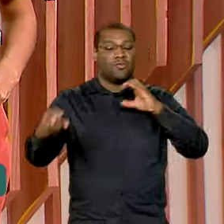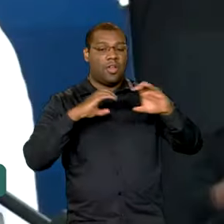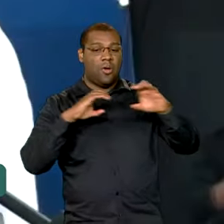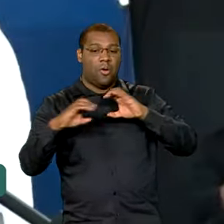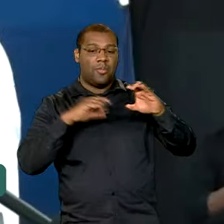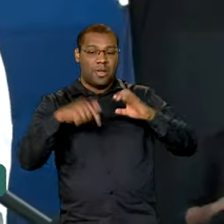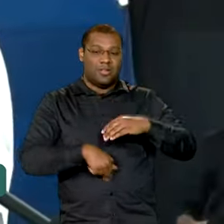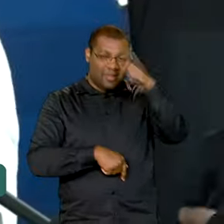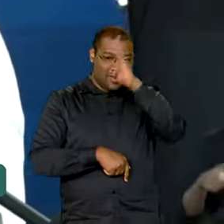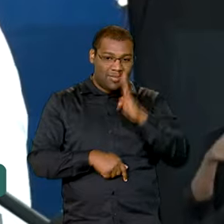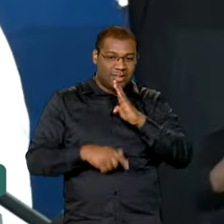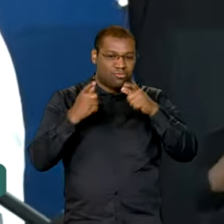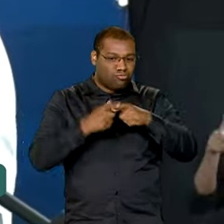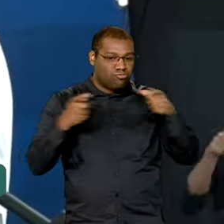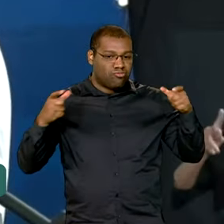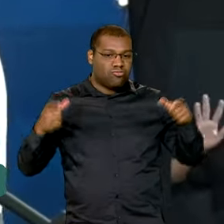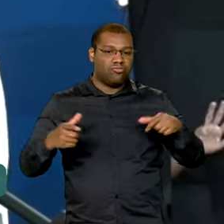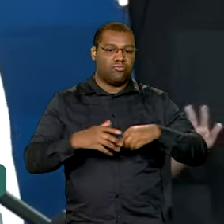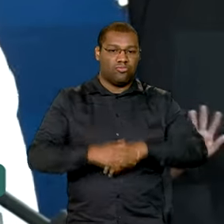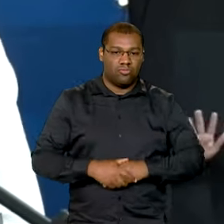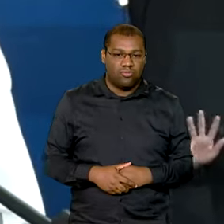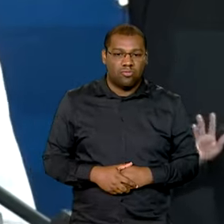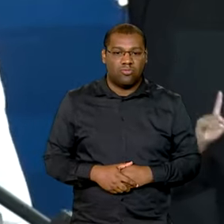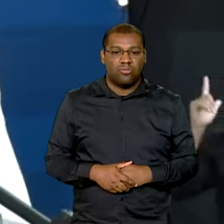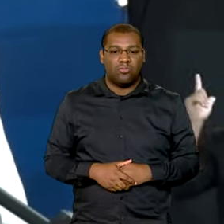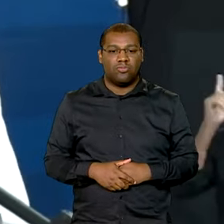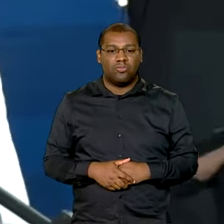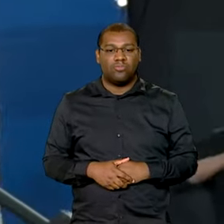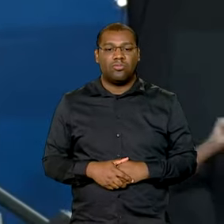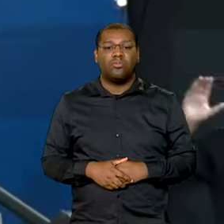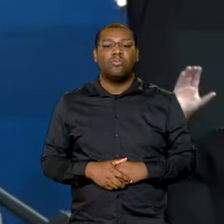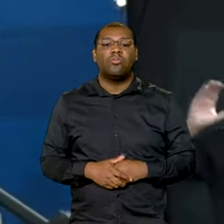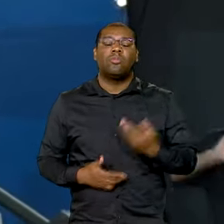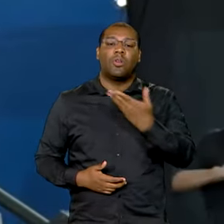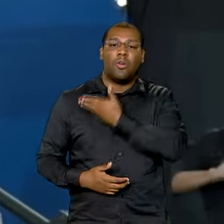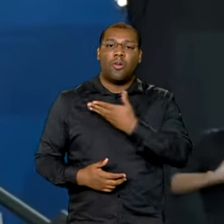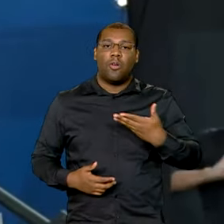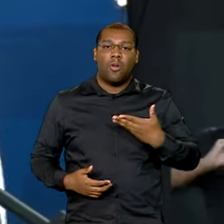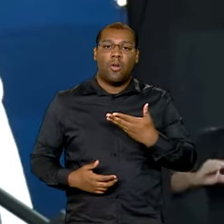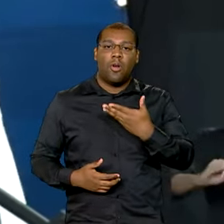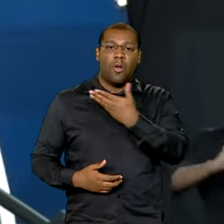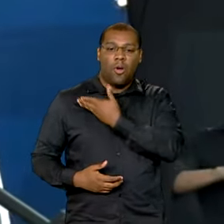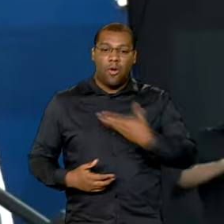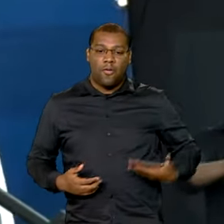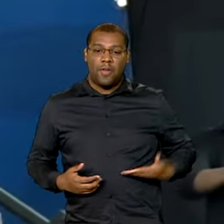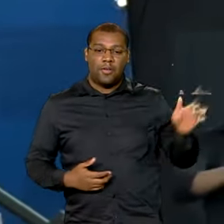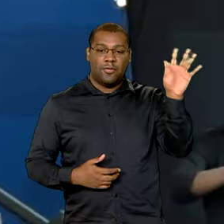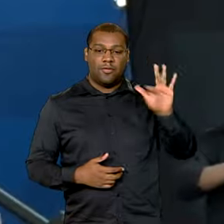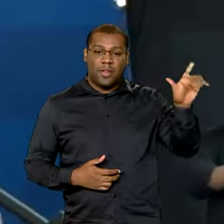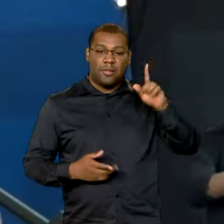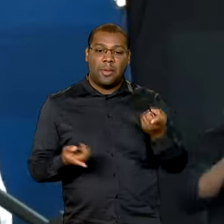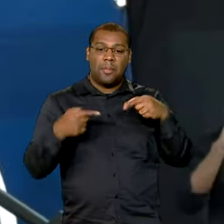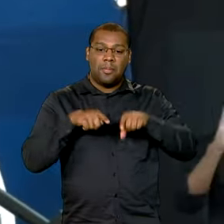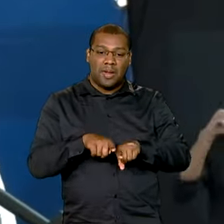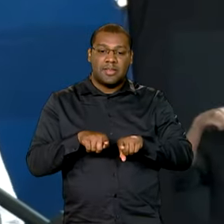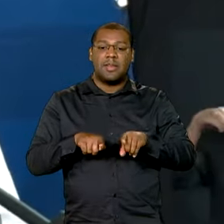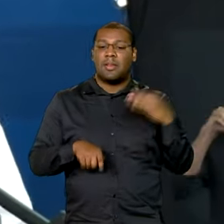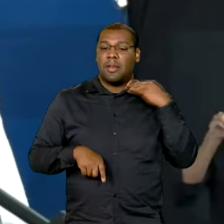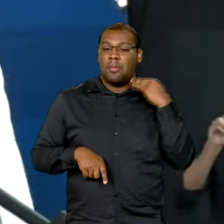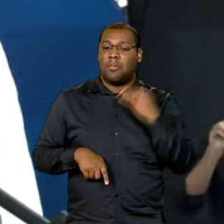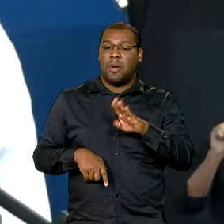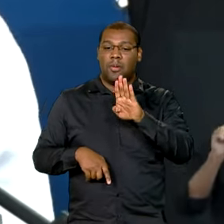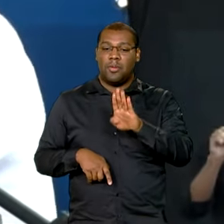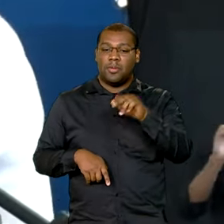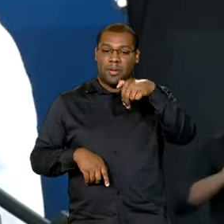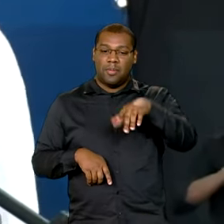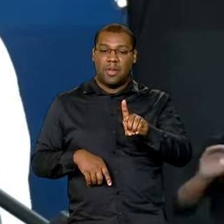Nós transferimos os primeiros recursos para o BNDES executar e é esse recurso que nós estamos